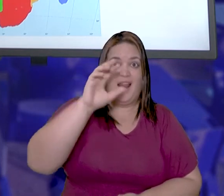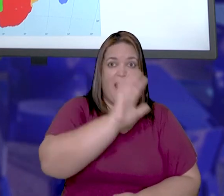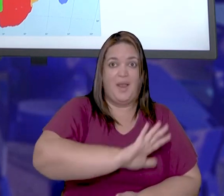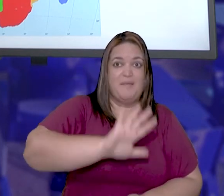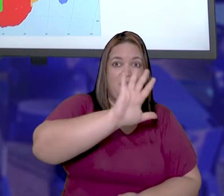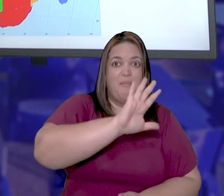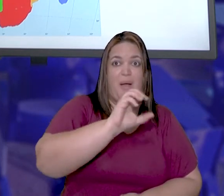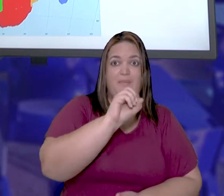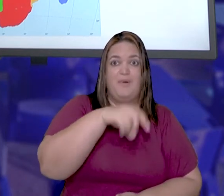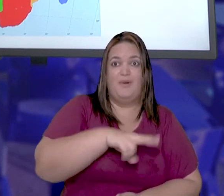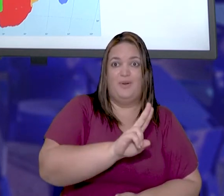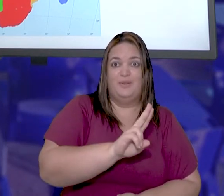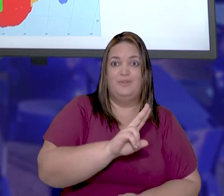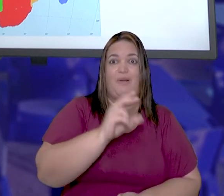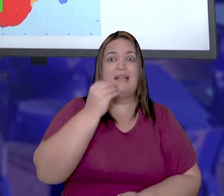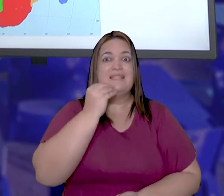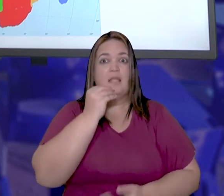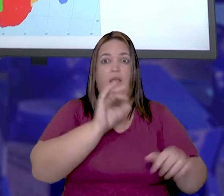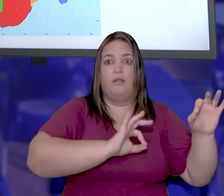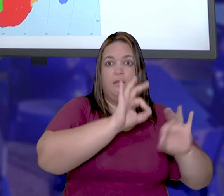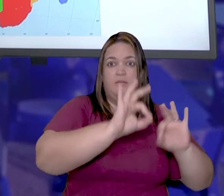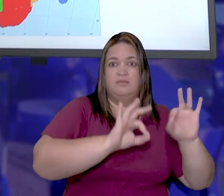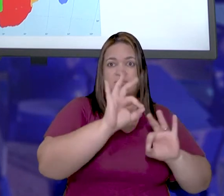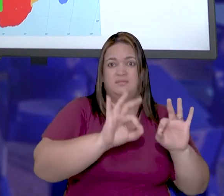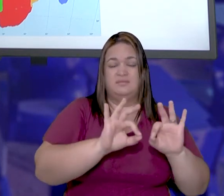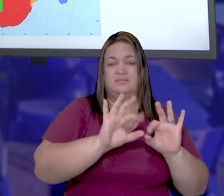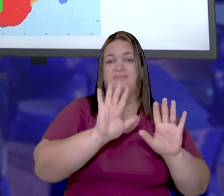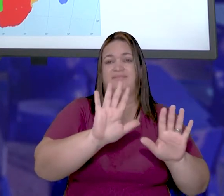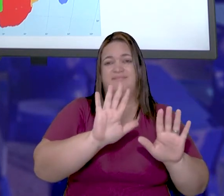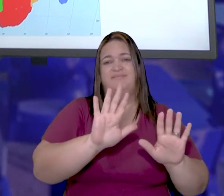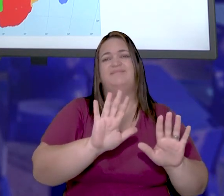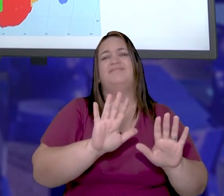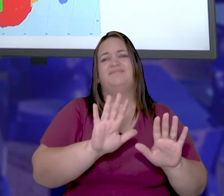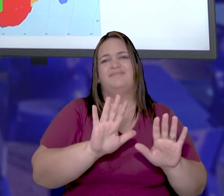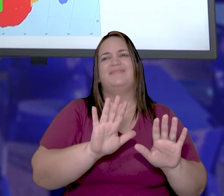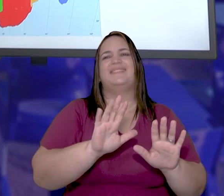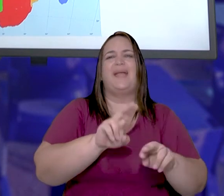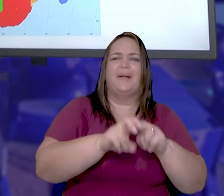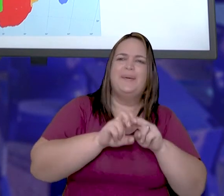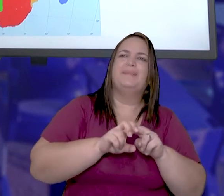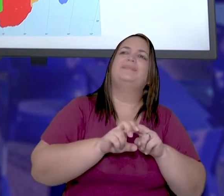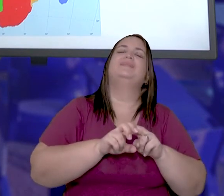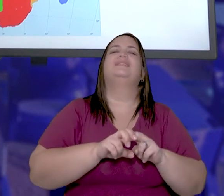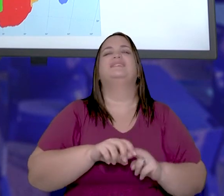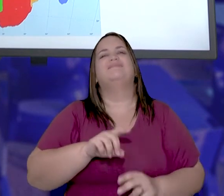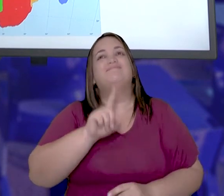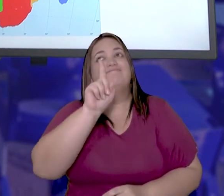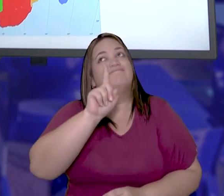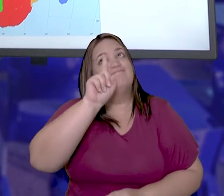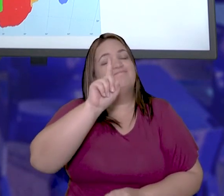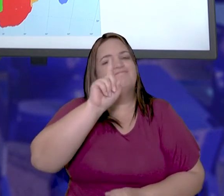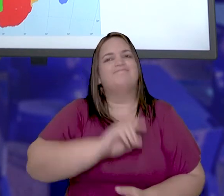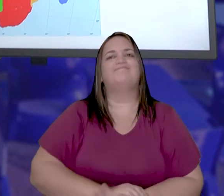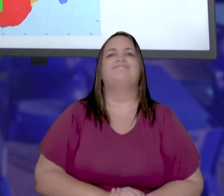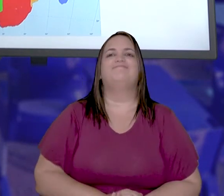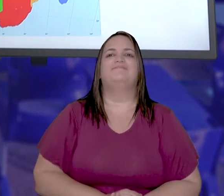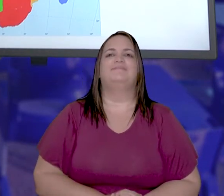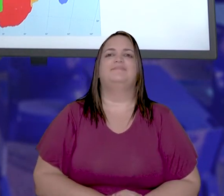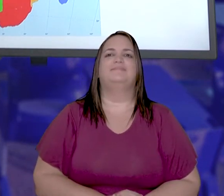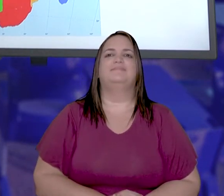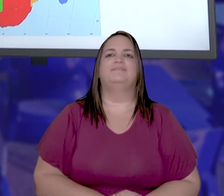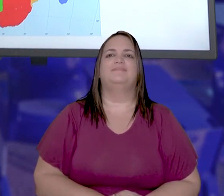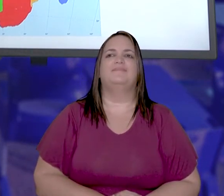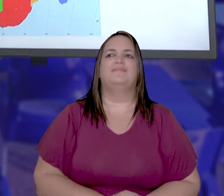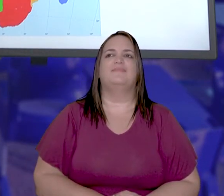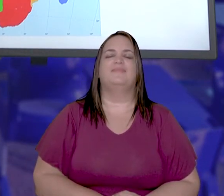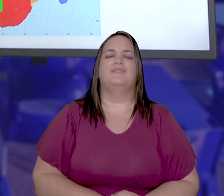necessidades econômicas. Lembra do mapa da ONU que tentou dar uma reorganizada? Pois bem, justamente